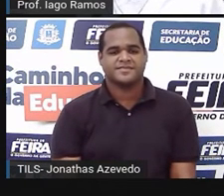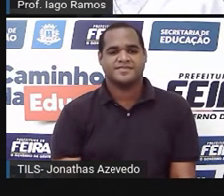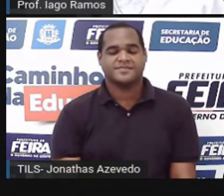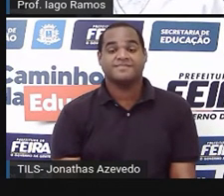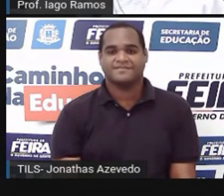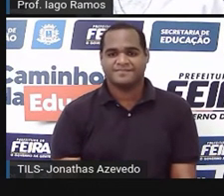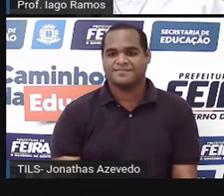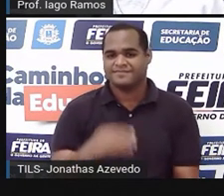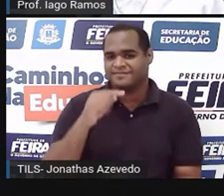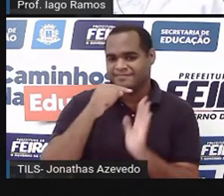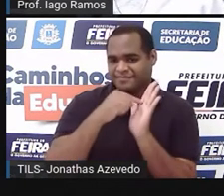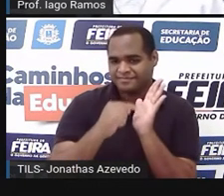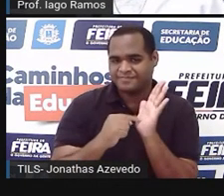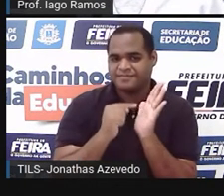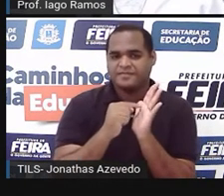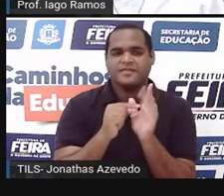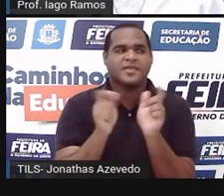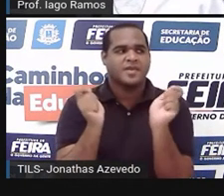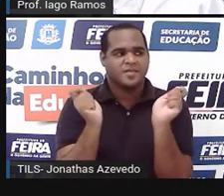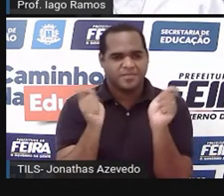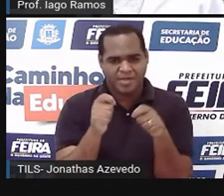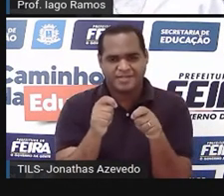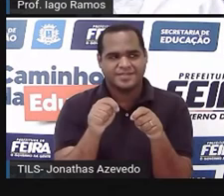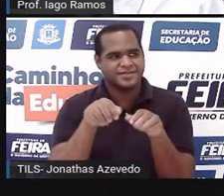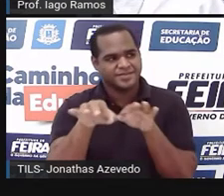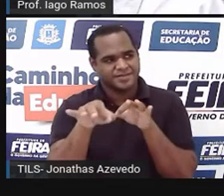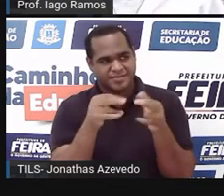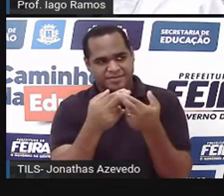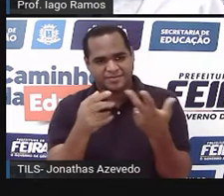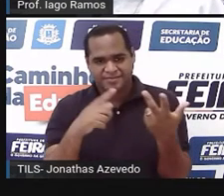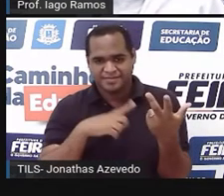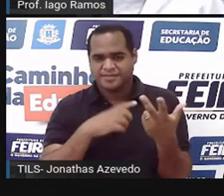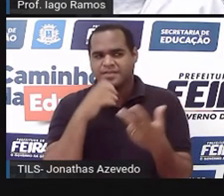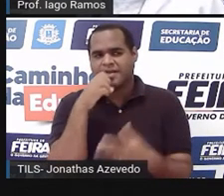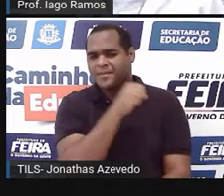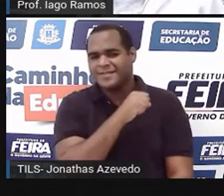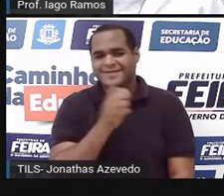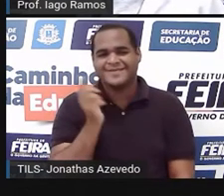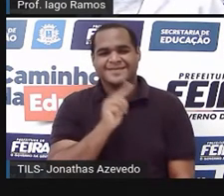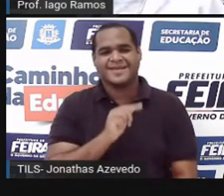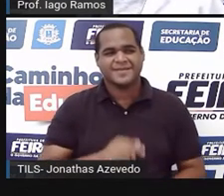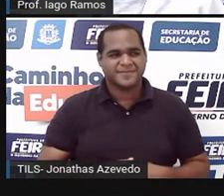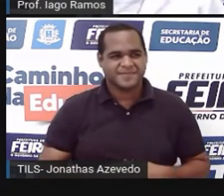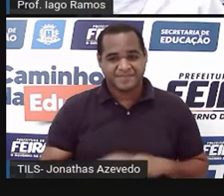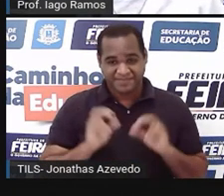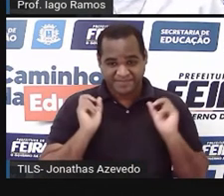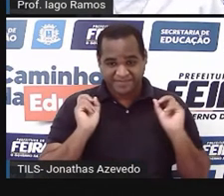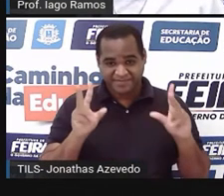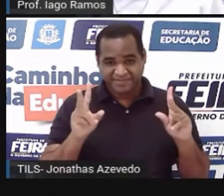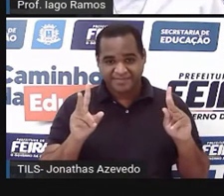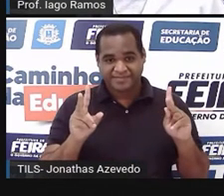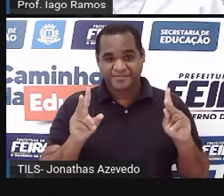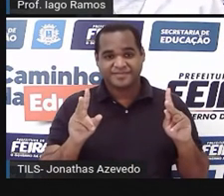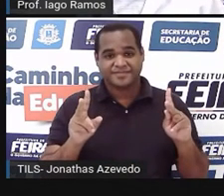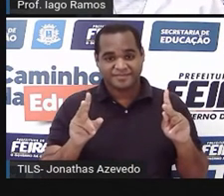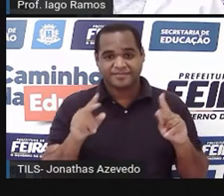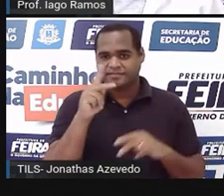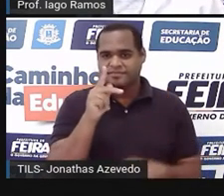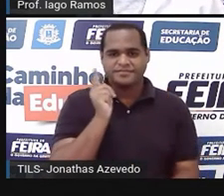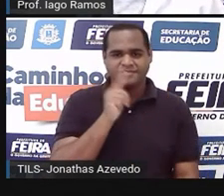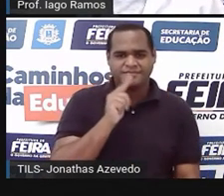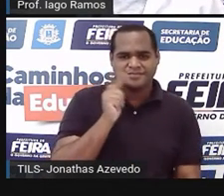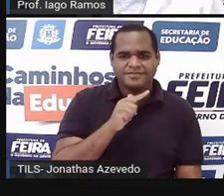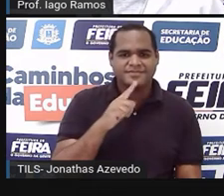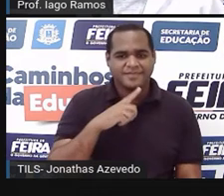Com a calculadora isso é feito, né, isso é feito muito rapidamente, beleza? Então será que você já